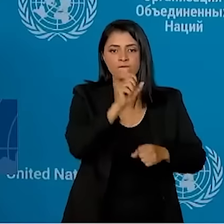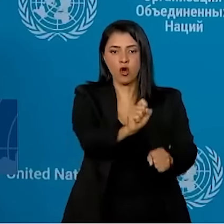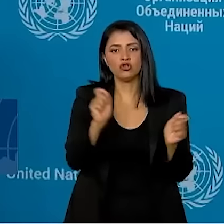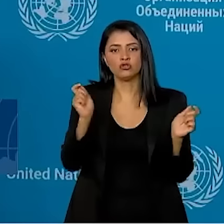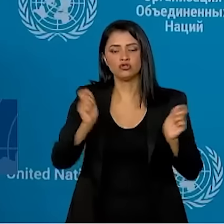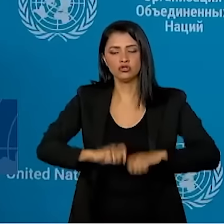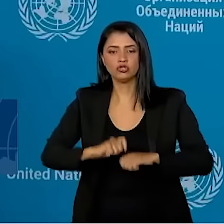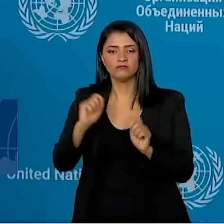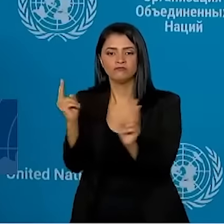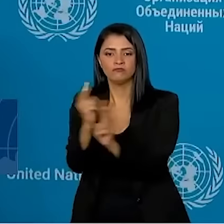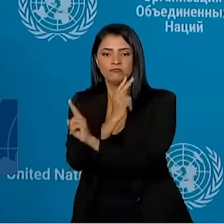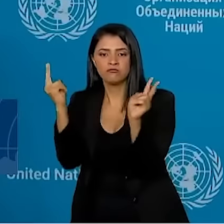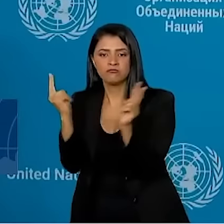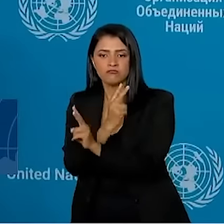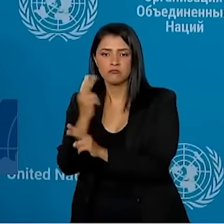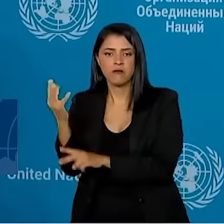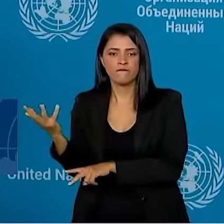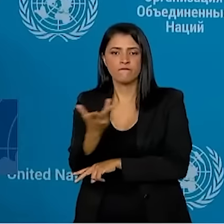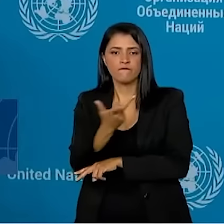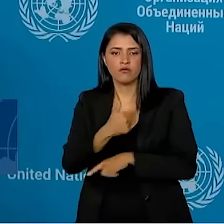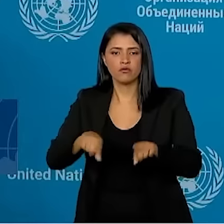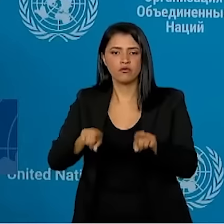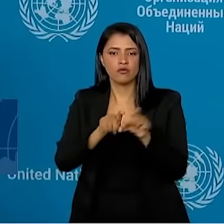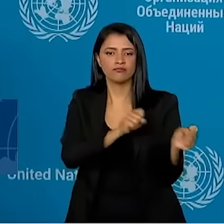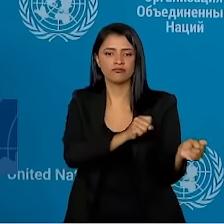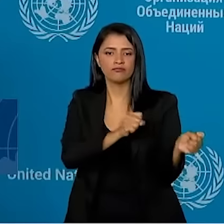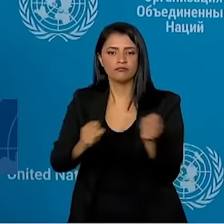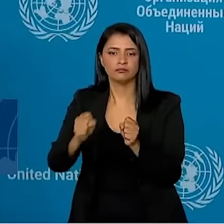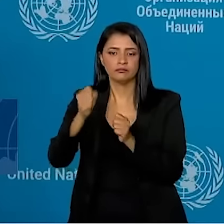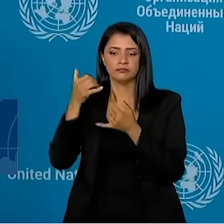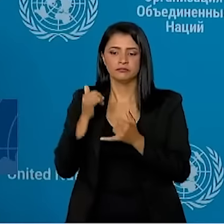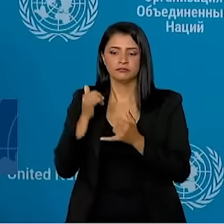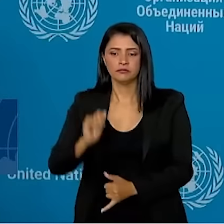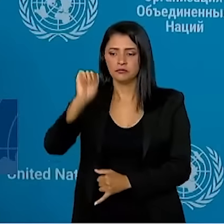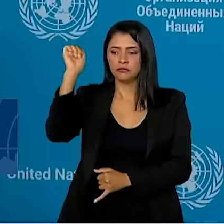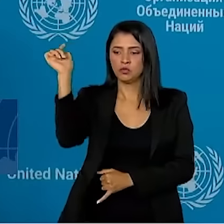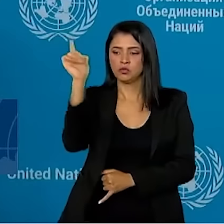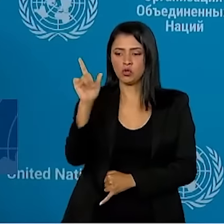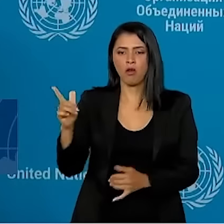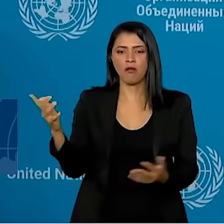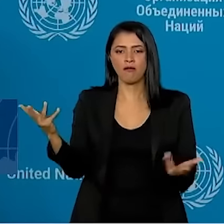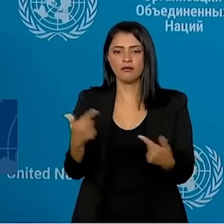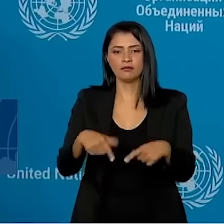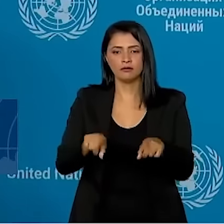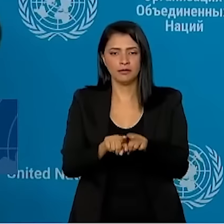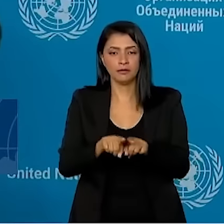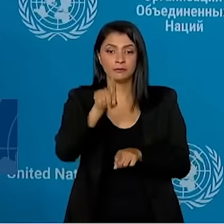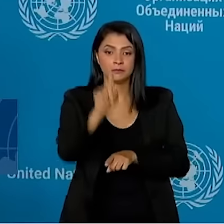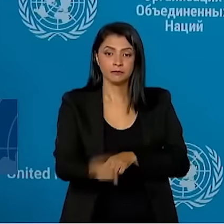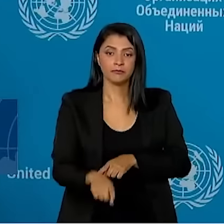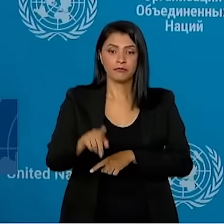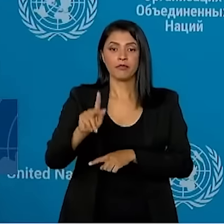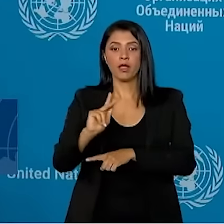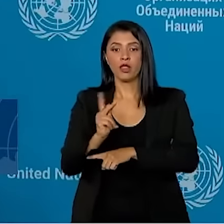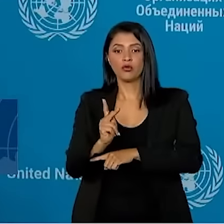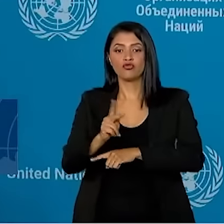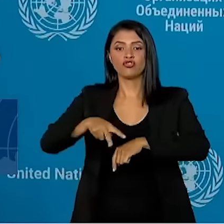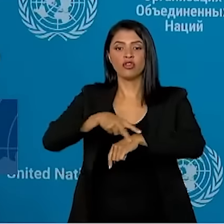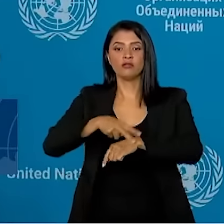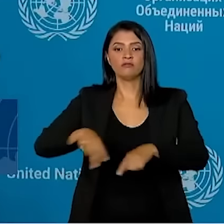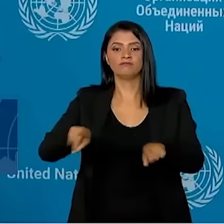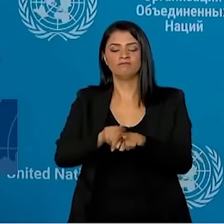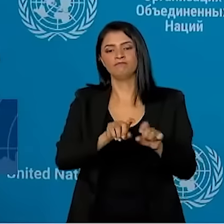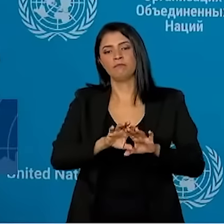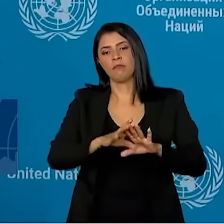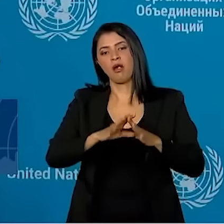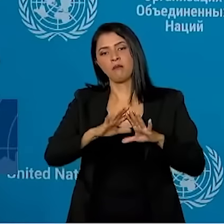de eólica é extraordinário, o potencial de solar é extraordinário, e o potencial de hidrogênio verde é